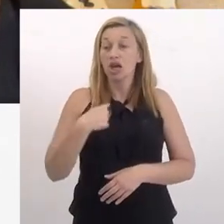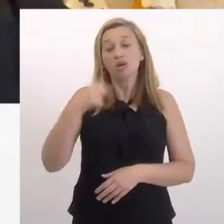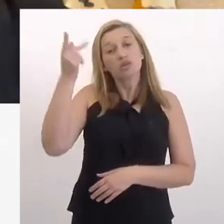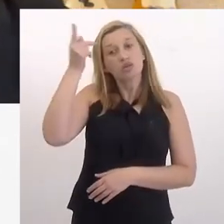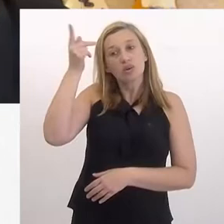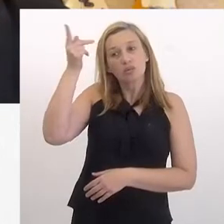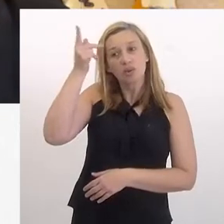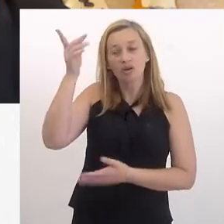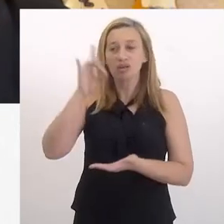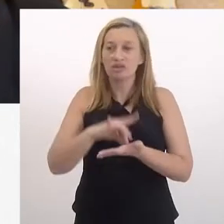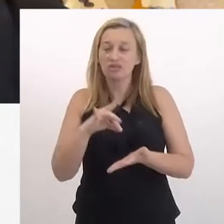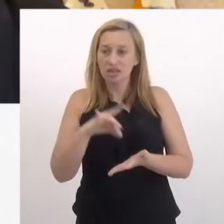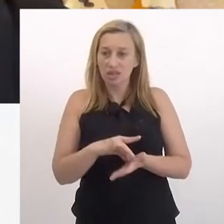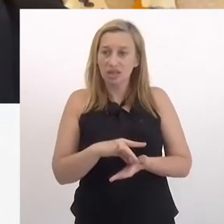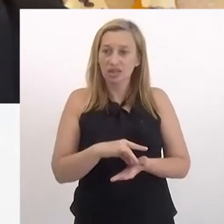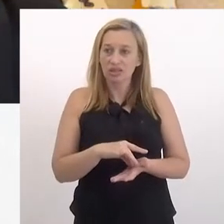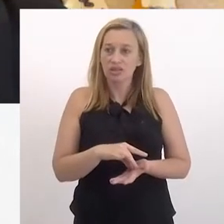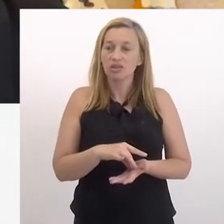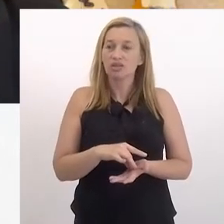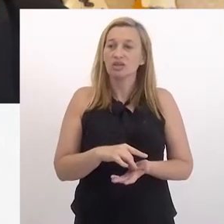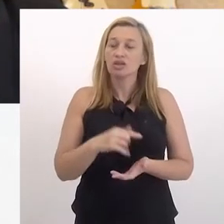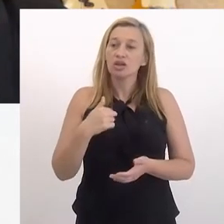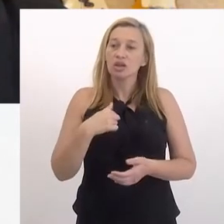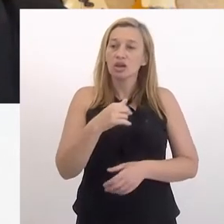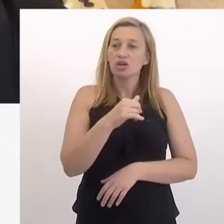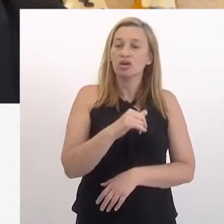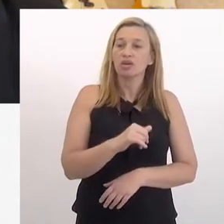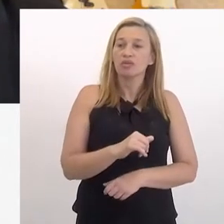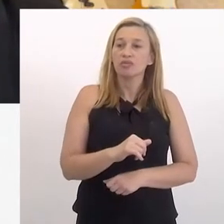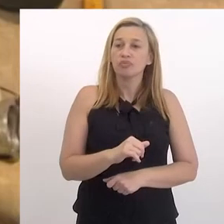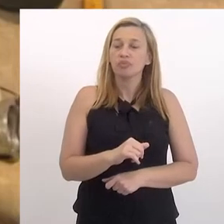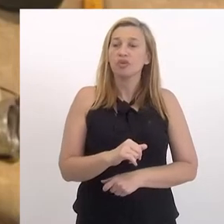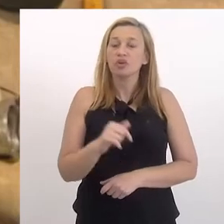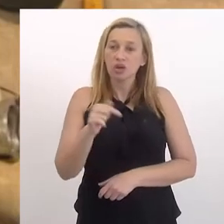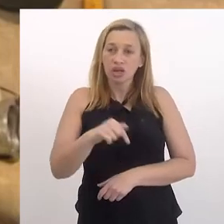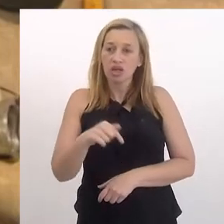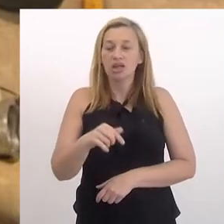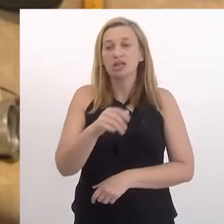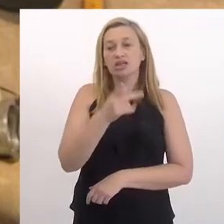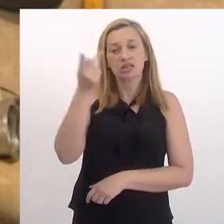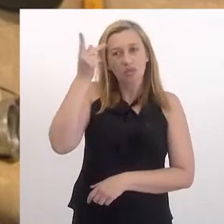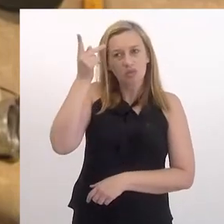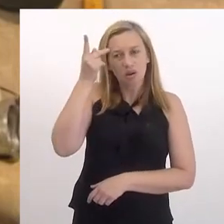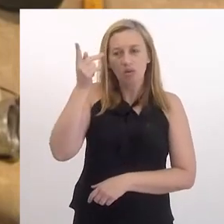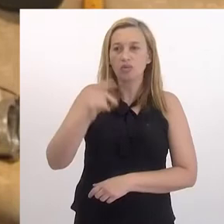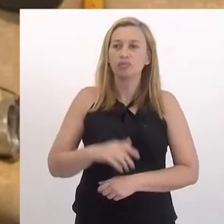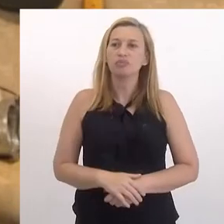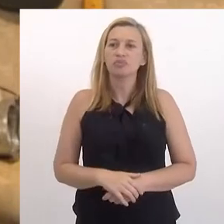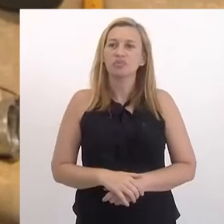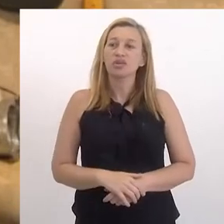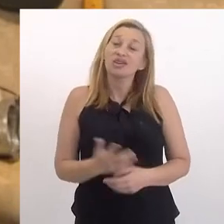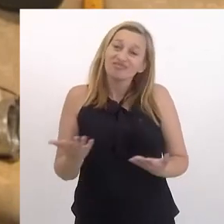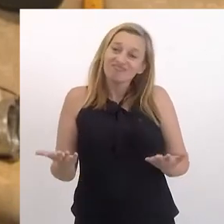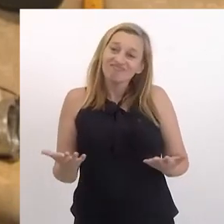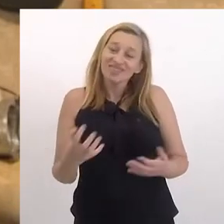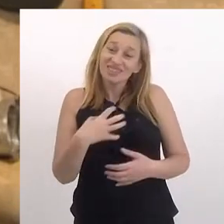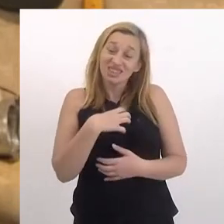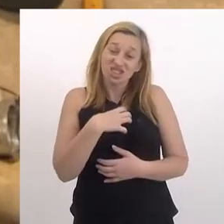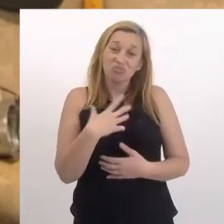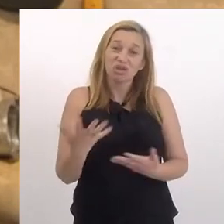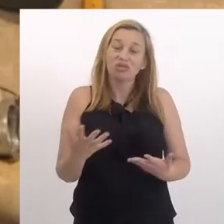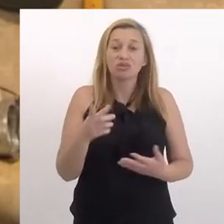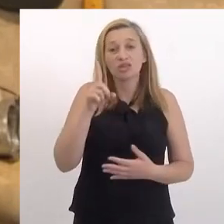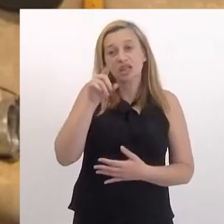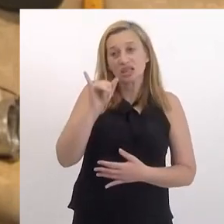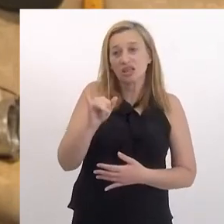Eu estou aqui em São Paulo, na verdade, nem fui furtada no Rio de Janeiro, estou aqui em São Paulo, mas é um misto de